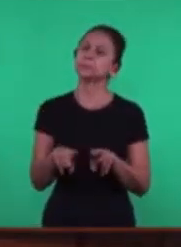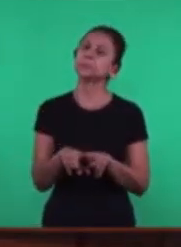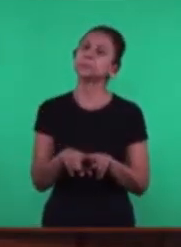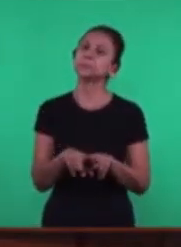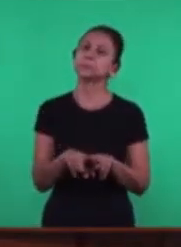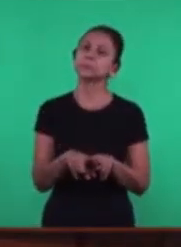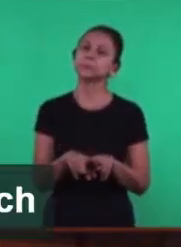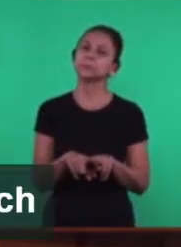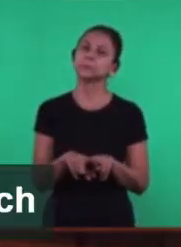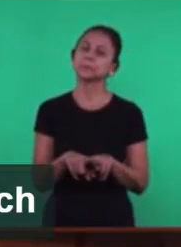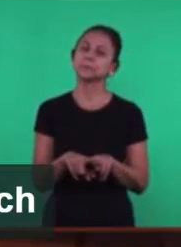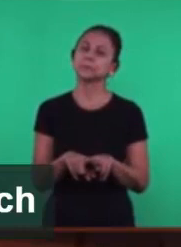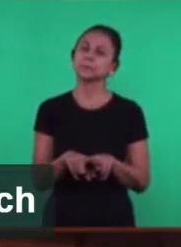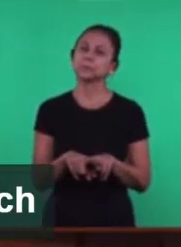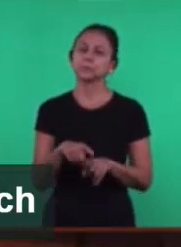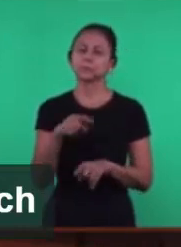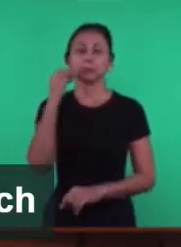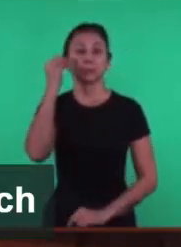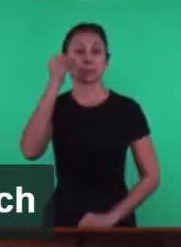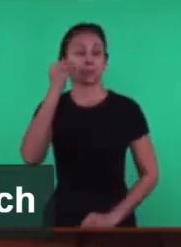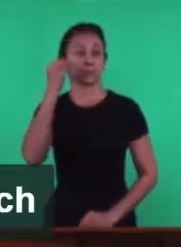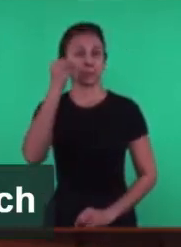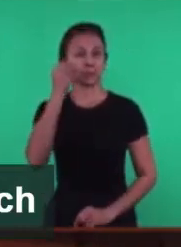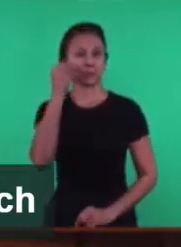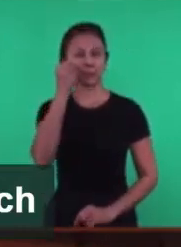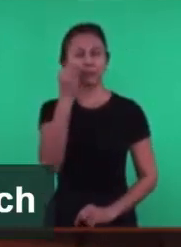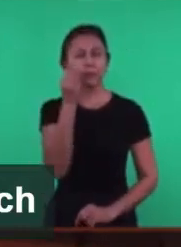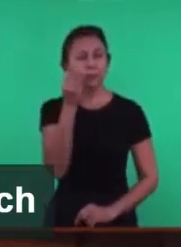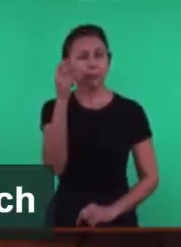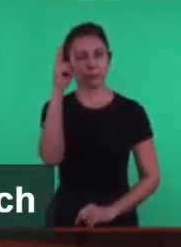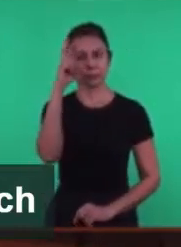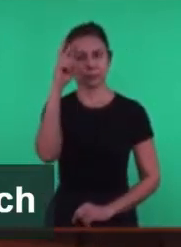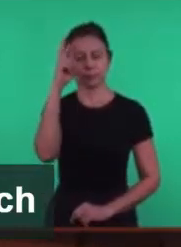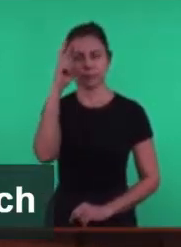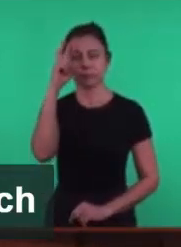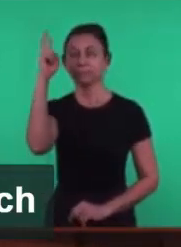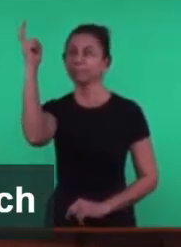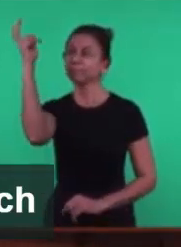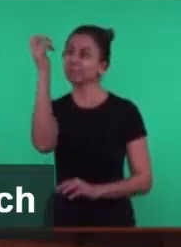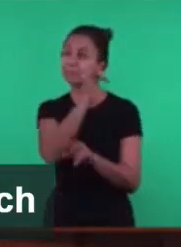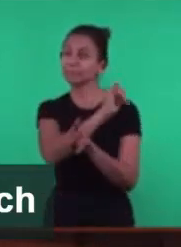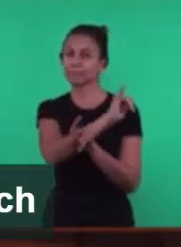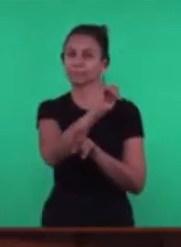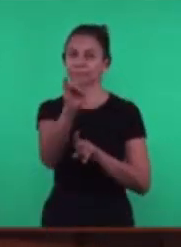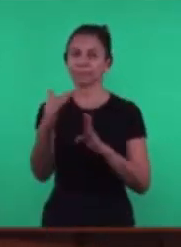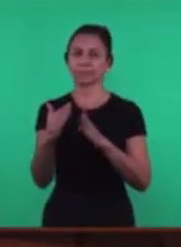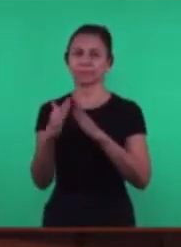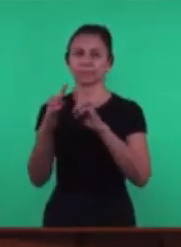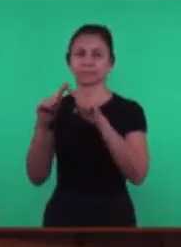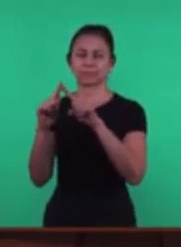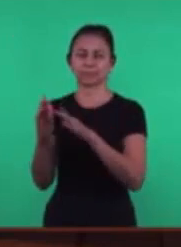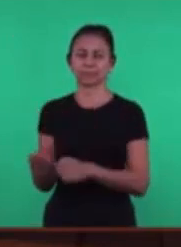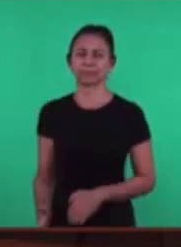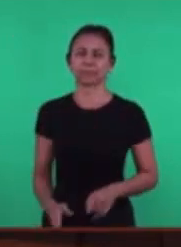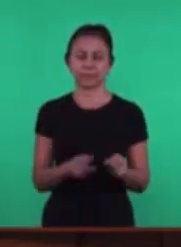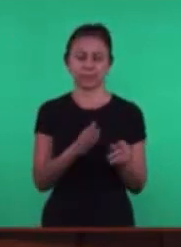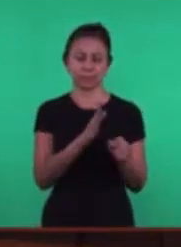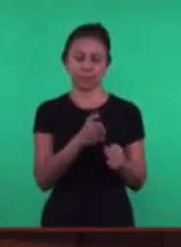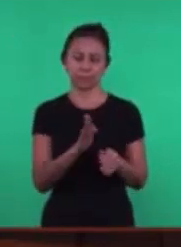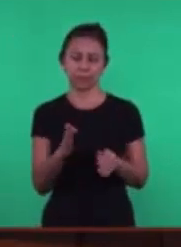uma Experiência Histórica E profética Da igreja Em cada tempo